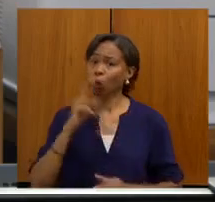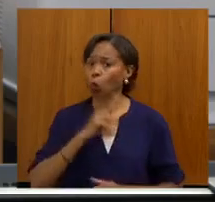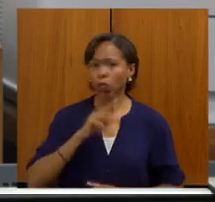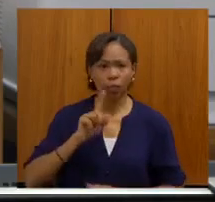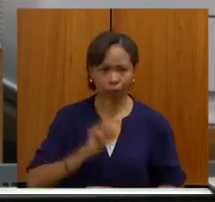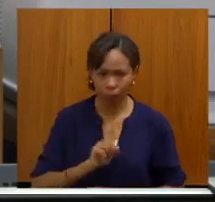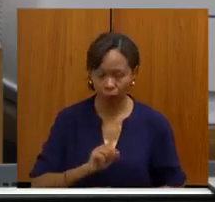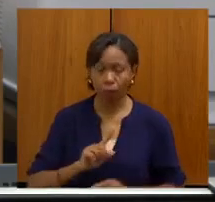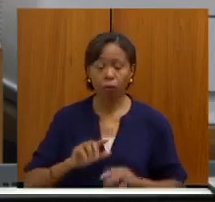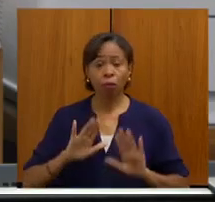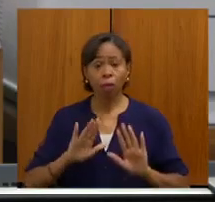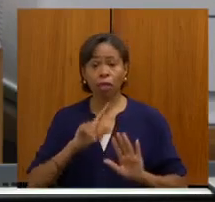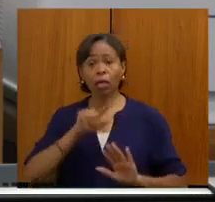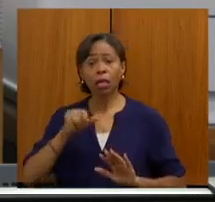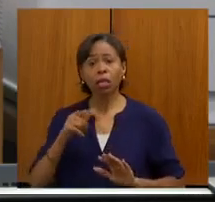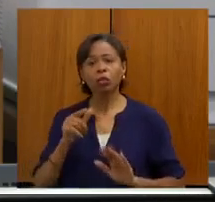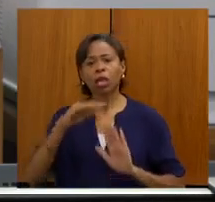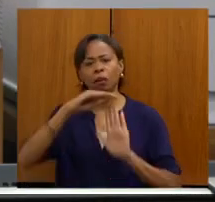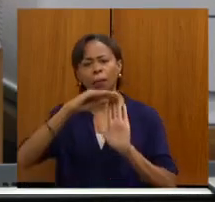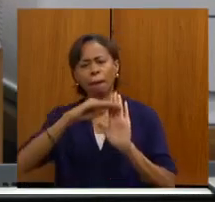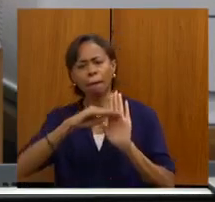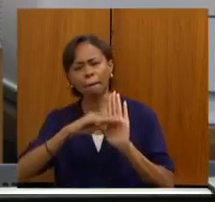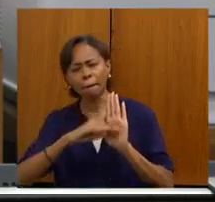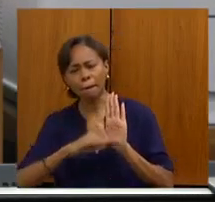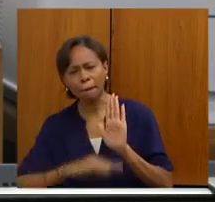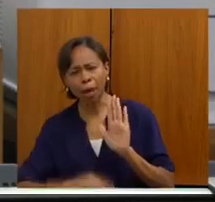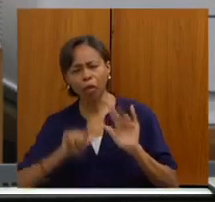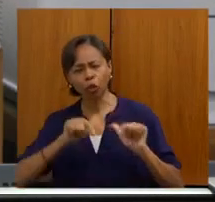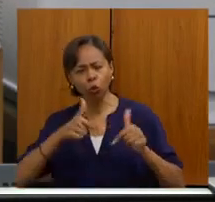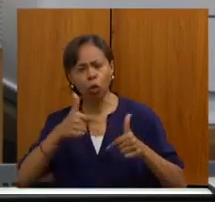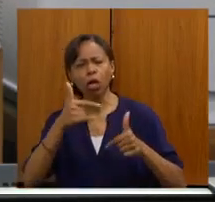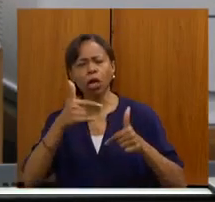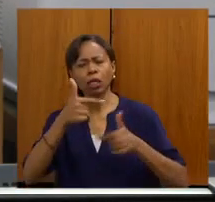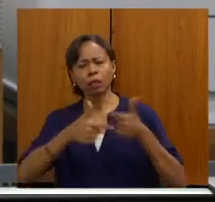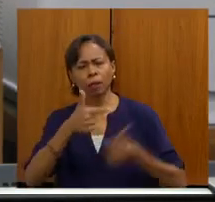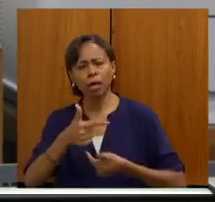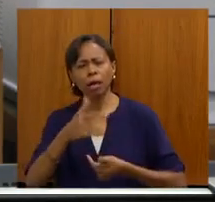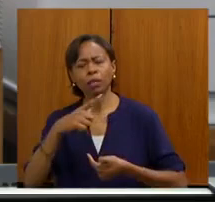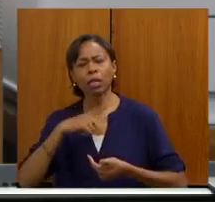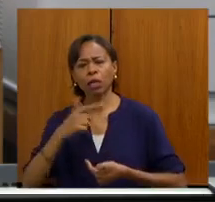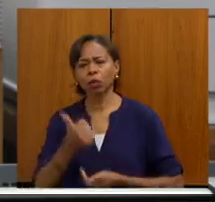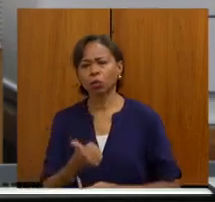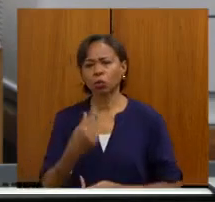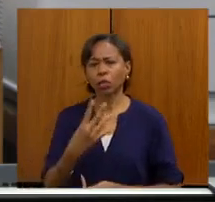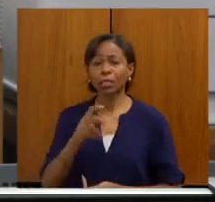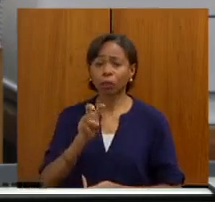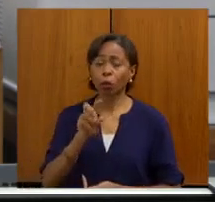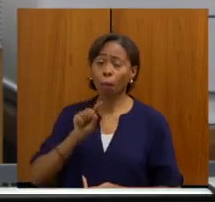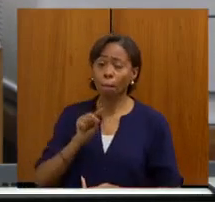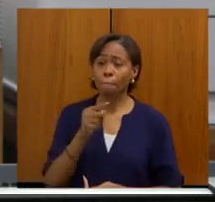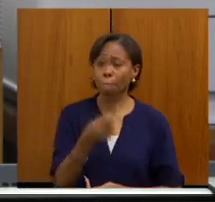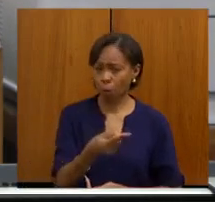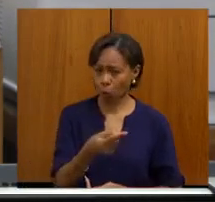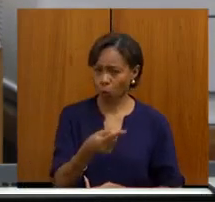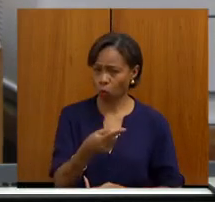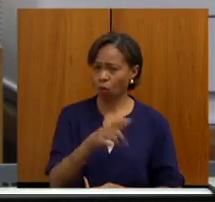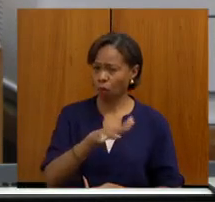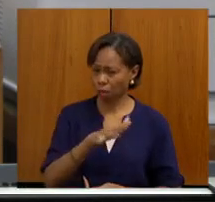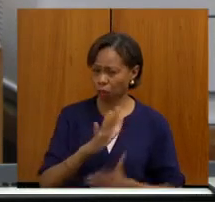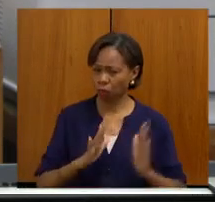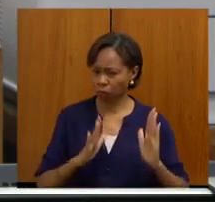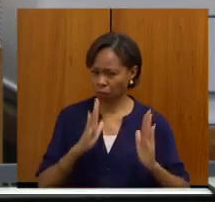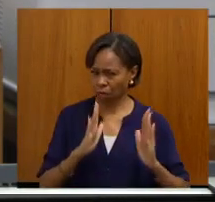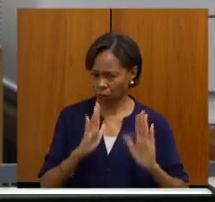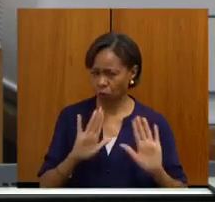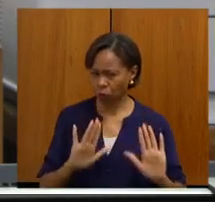ofereceram, e do rol de procedimentos que nós estamos pactuando, seria mais ou menos 145 mil, o recorde. Eles já